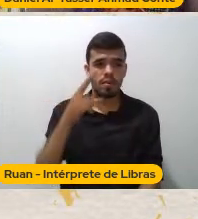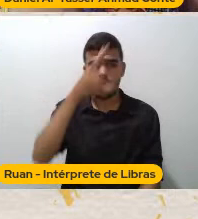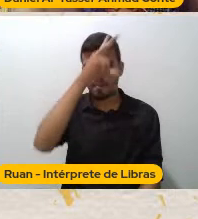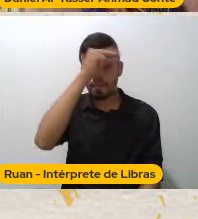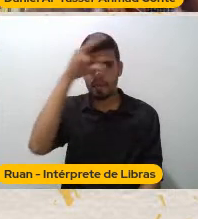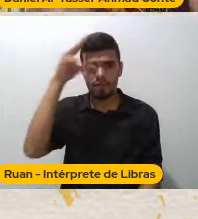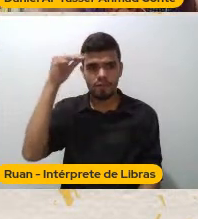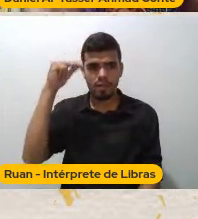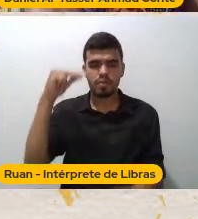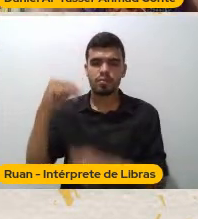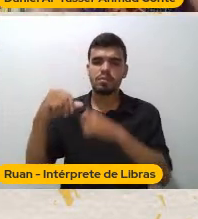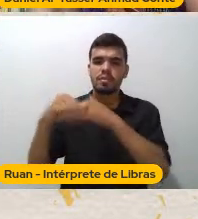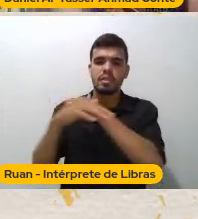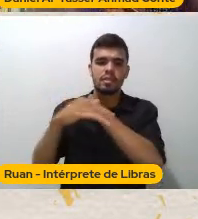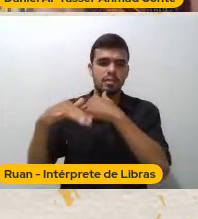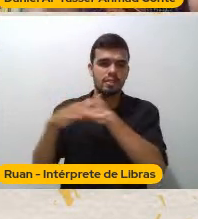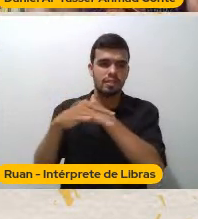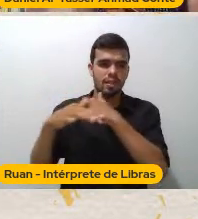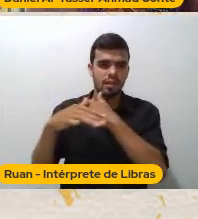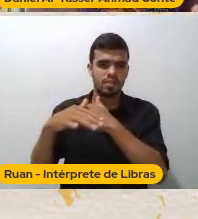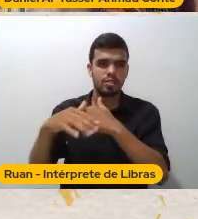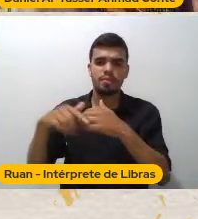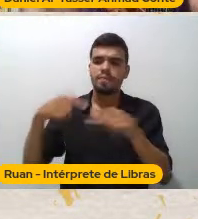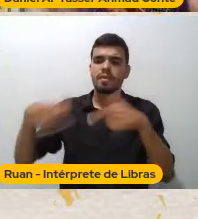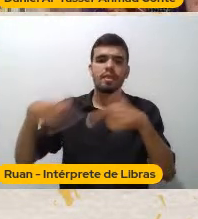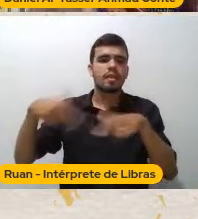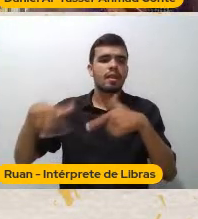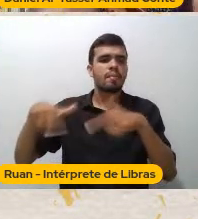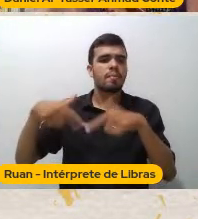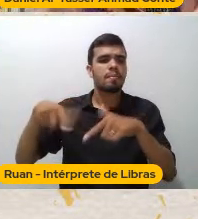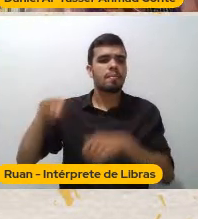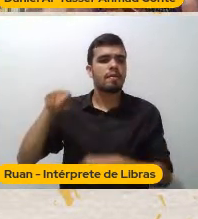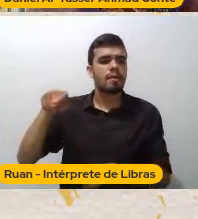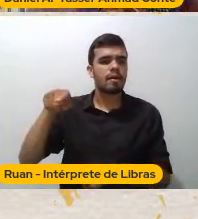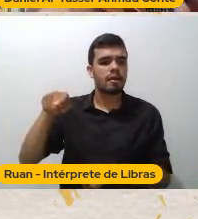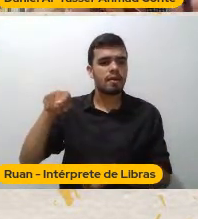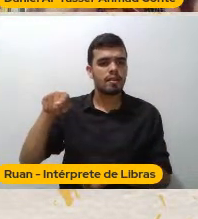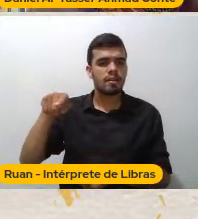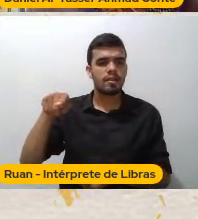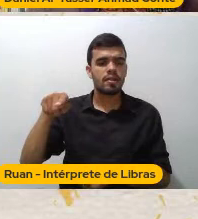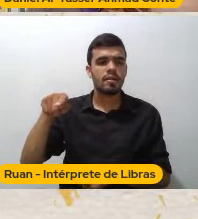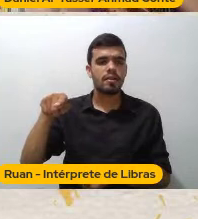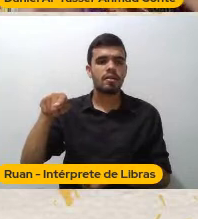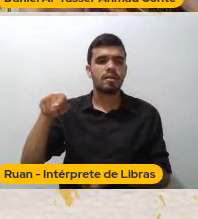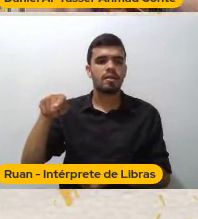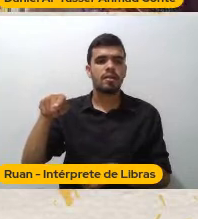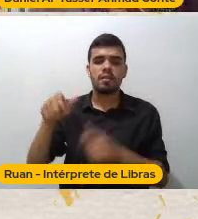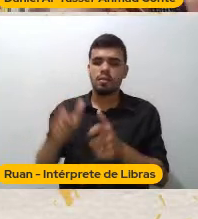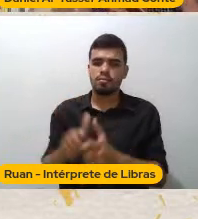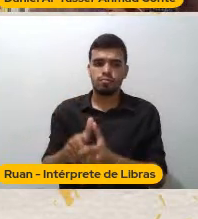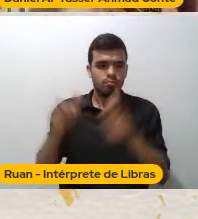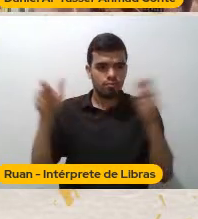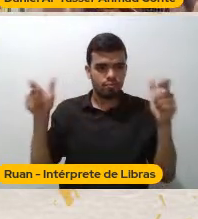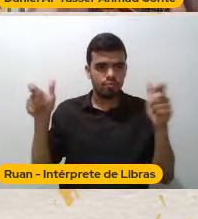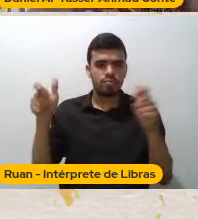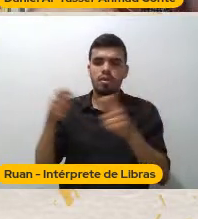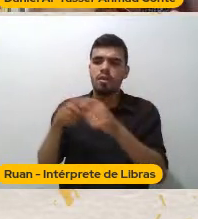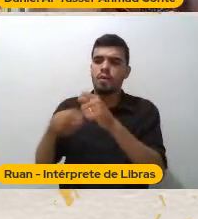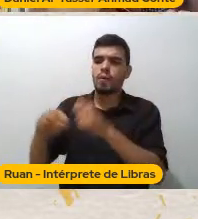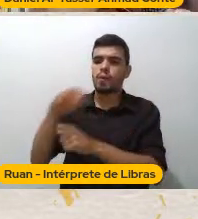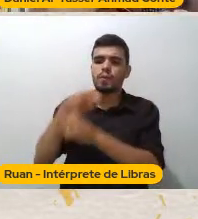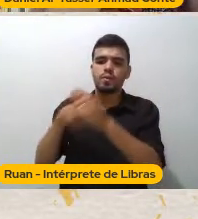atual Ele trabalha Especificamente Para grandes Incorporações Econômicas Ele favorece Grandes